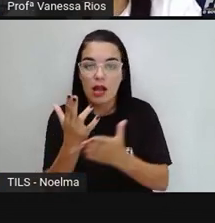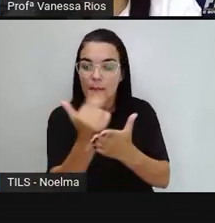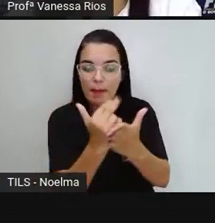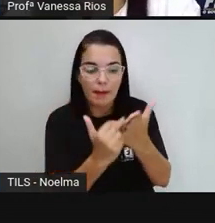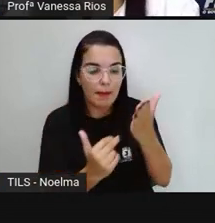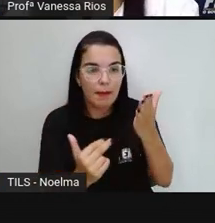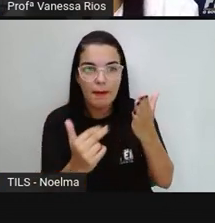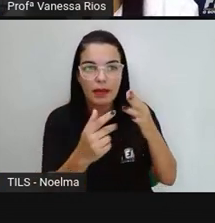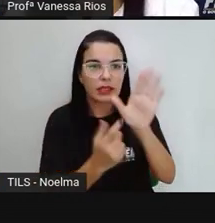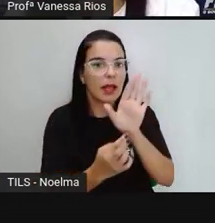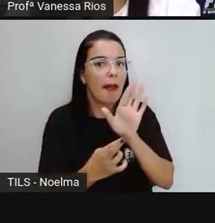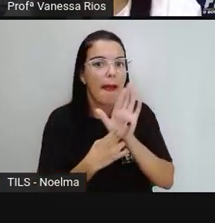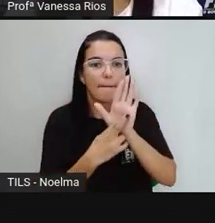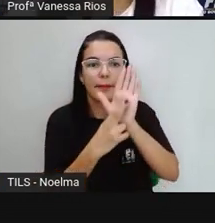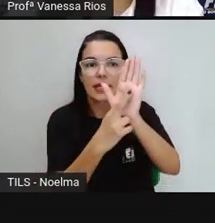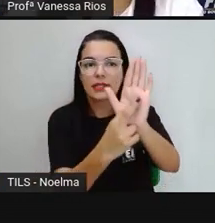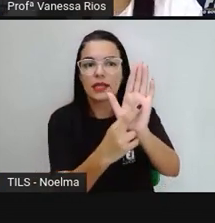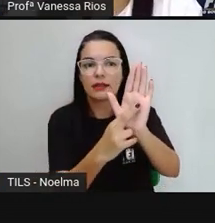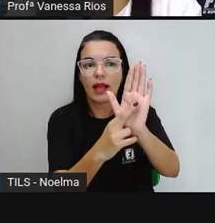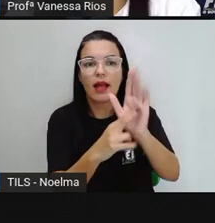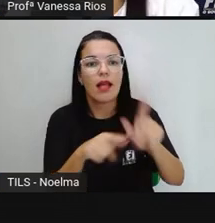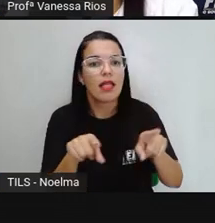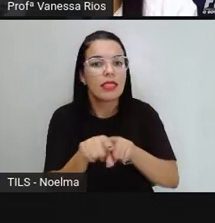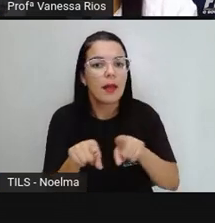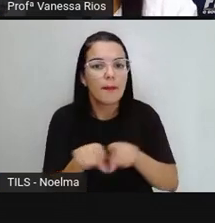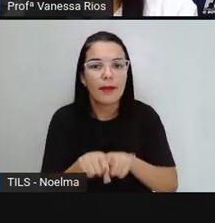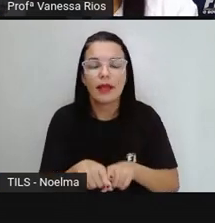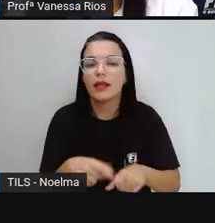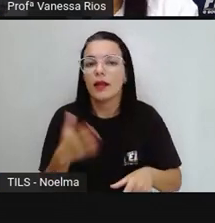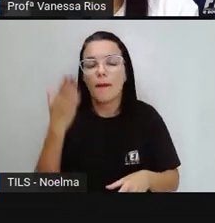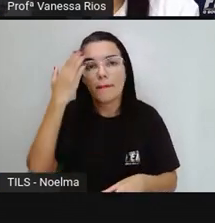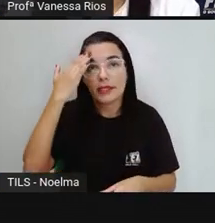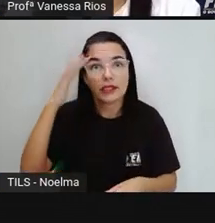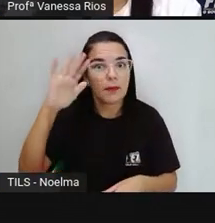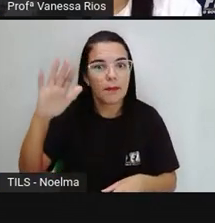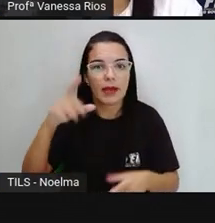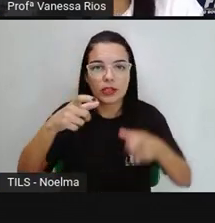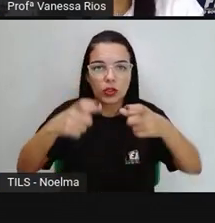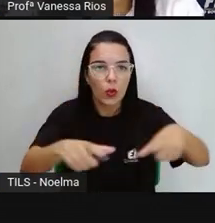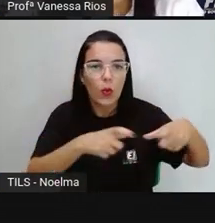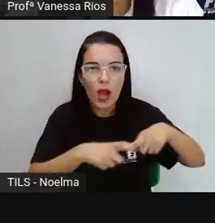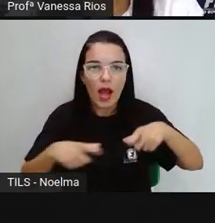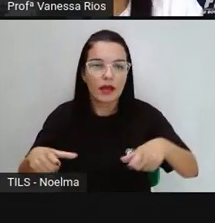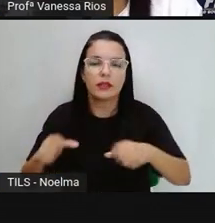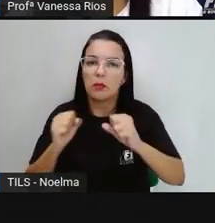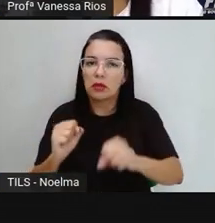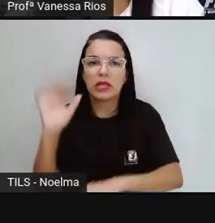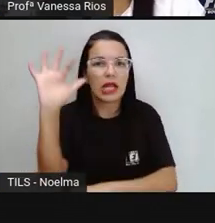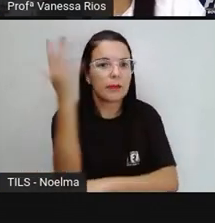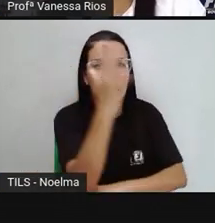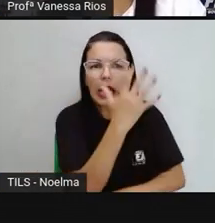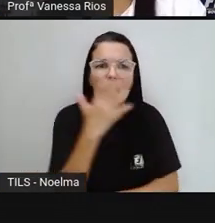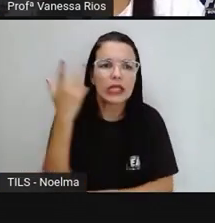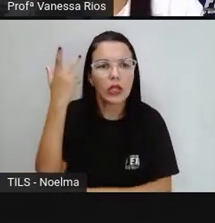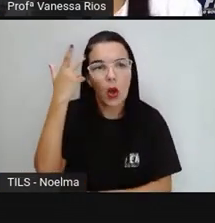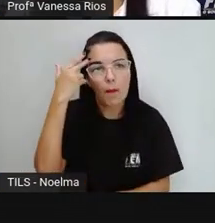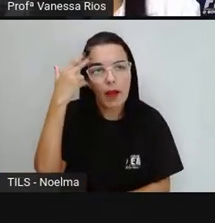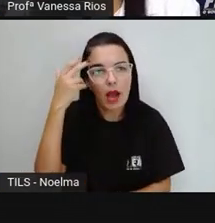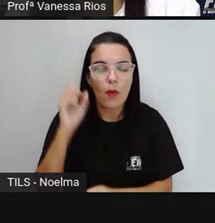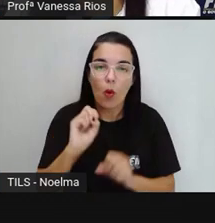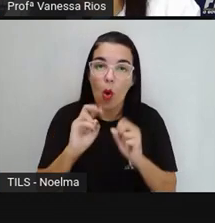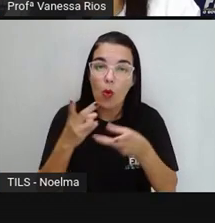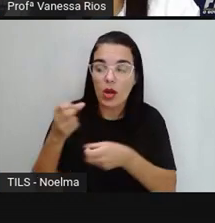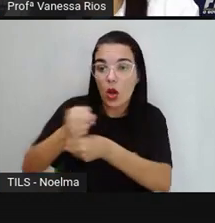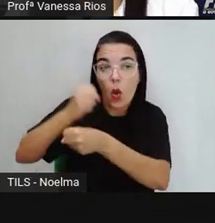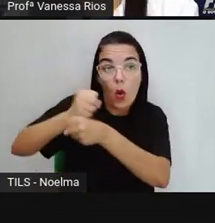tipos de paisagens e lugares, seja natural ou construído. E aí, diante do que a gente já